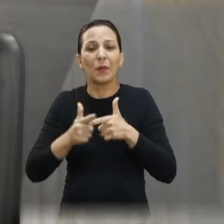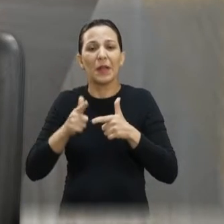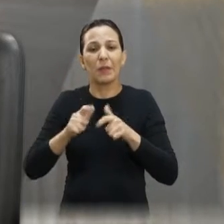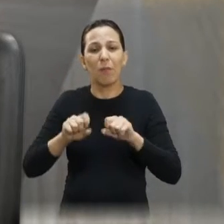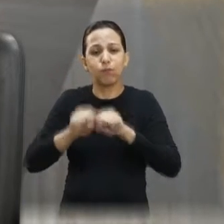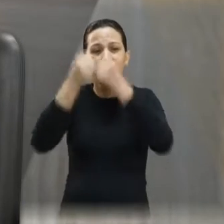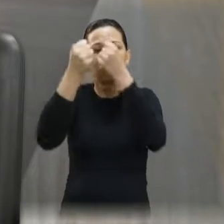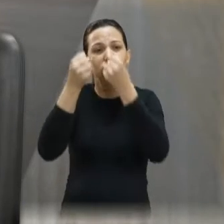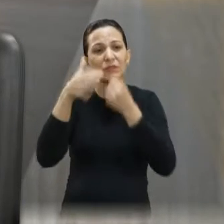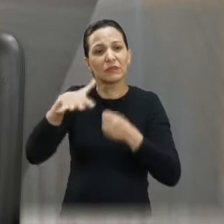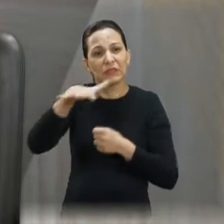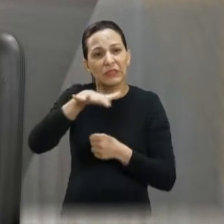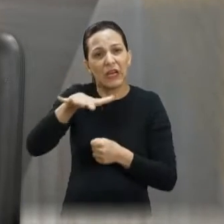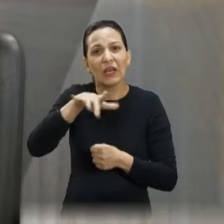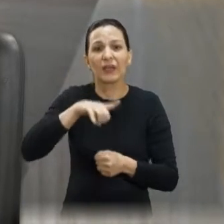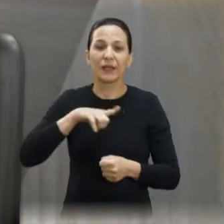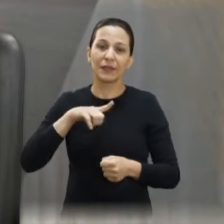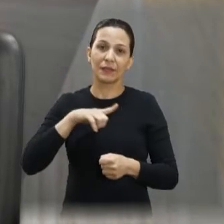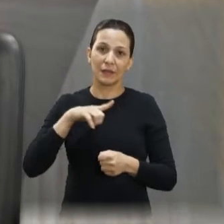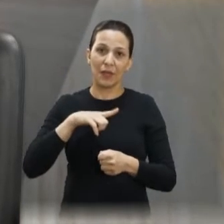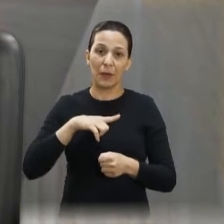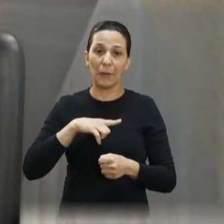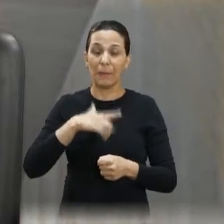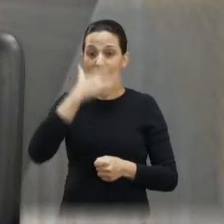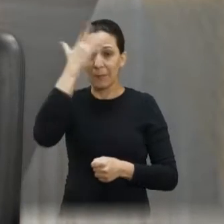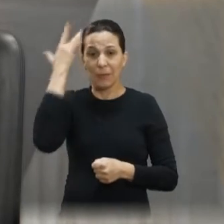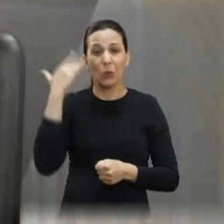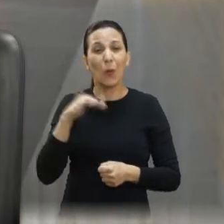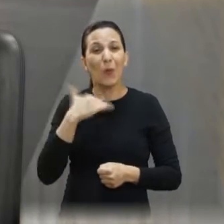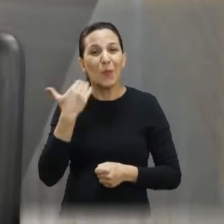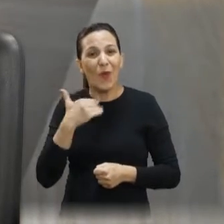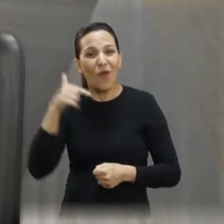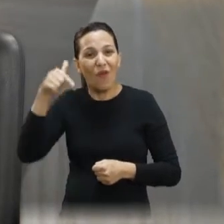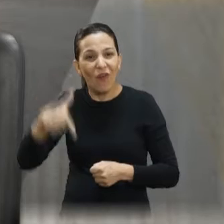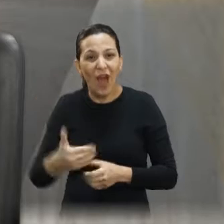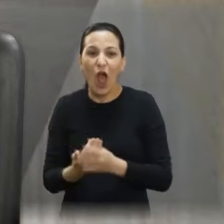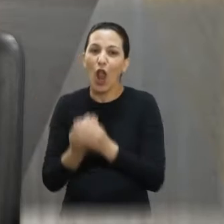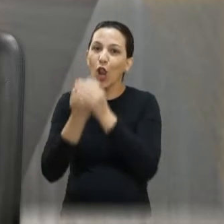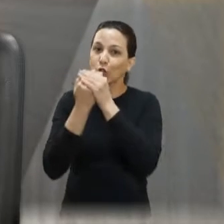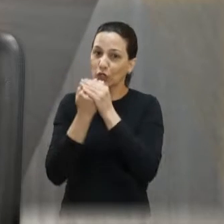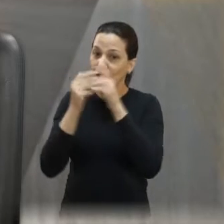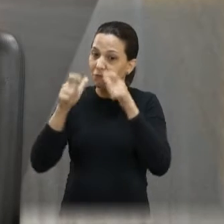botijão de gás e acabou tendo uma vítima fatal nesse estabelecimento, uma lanchonete.